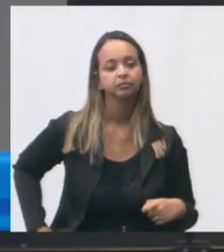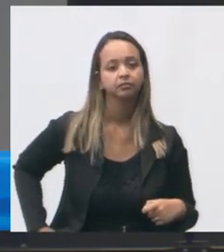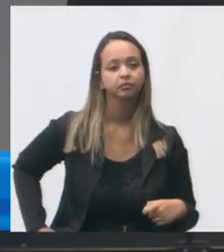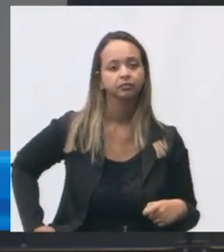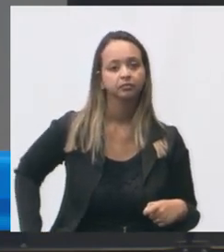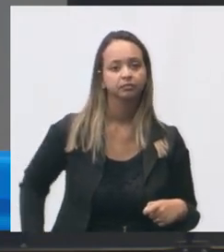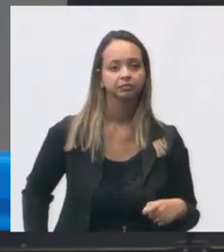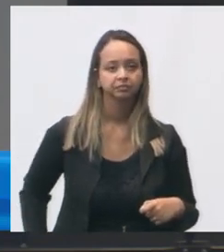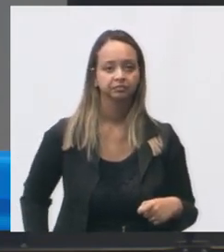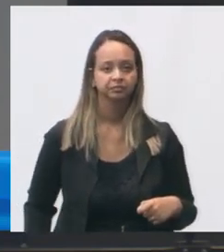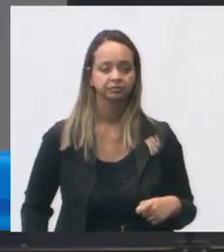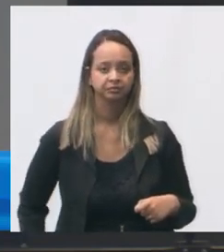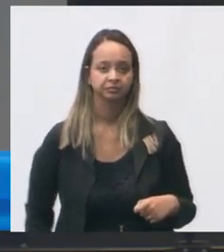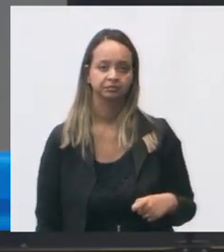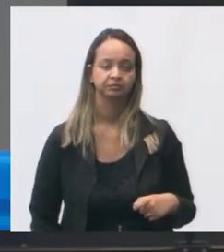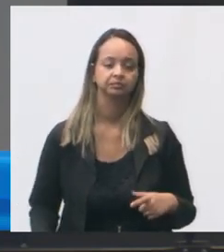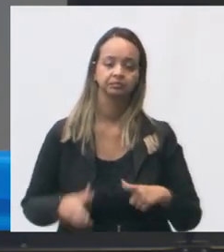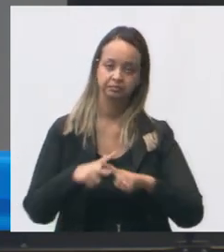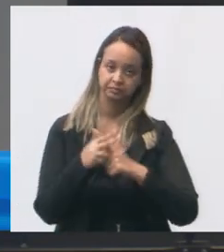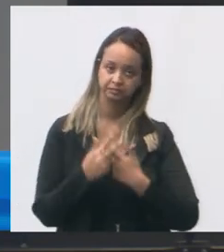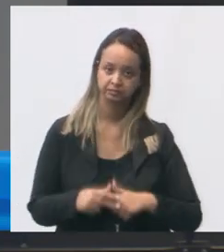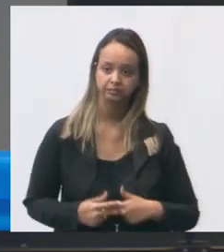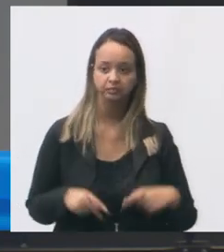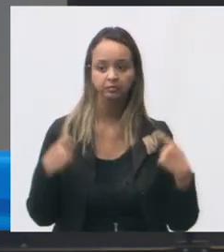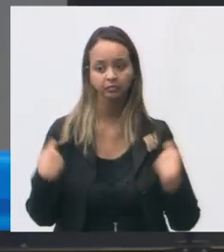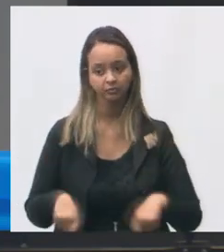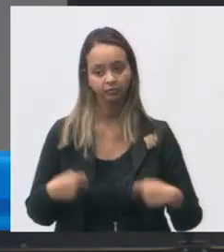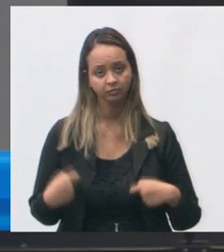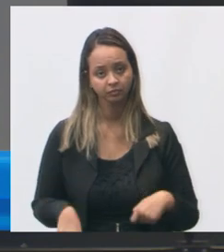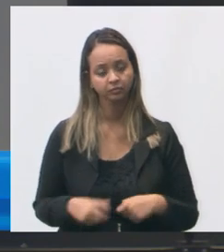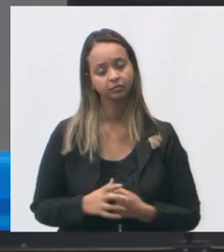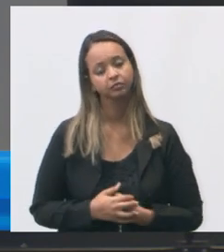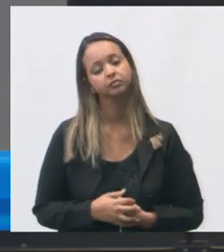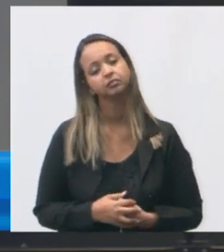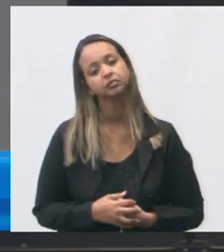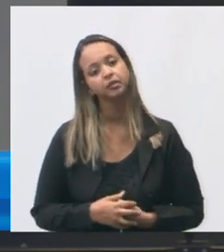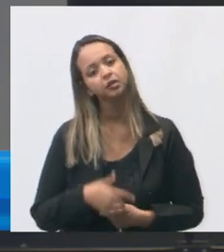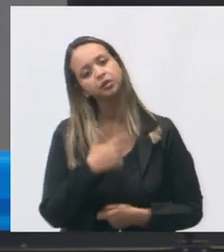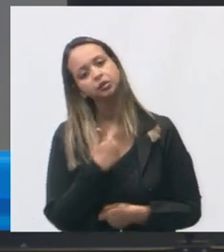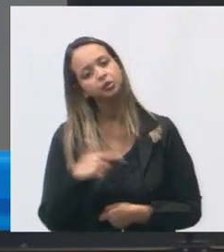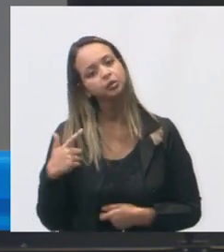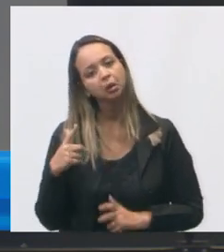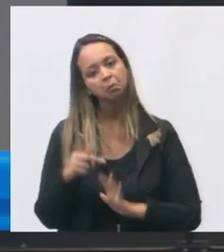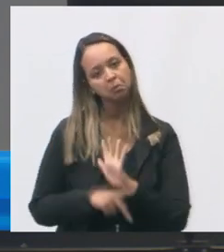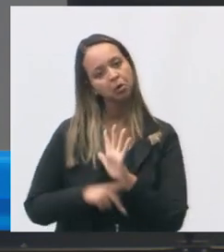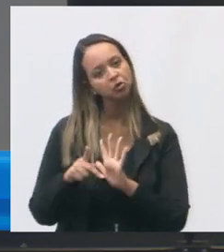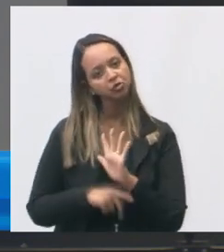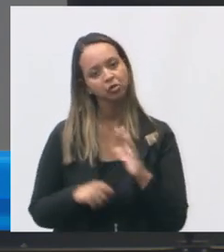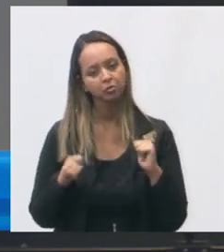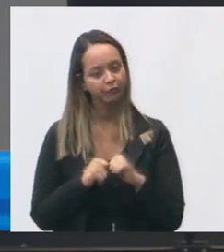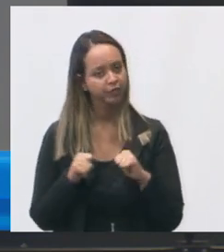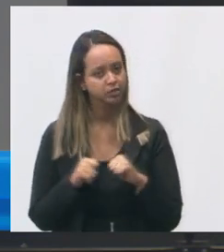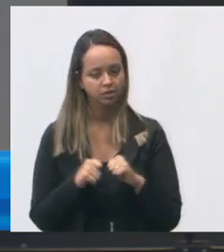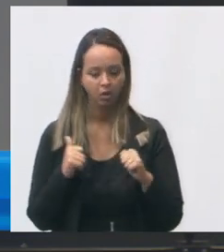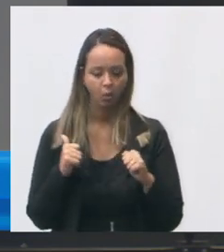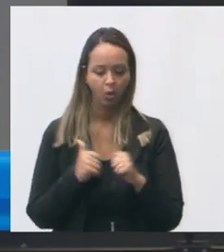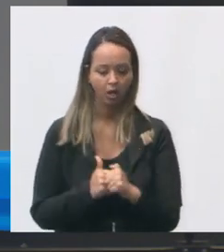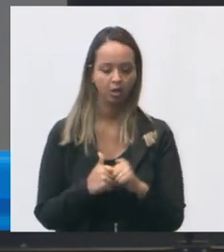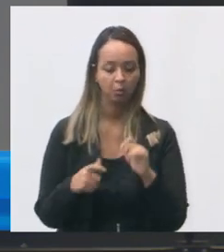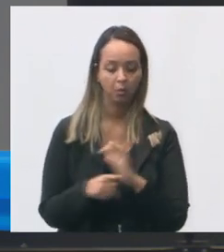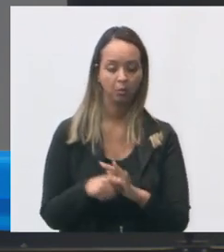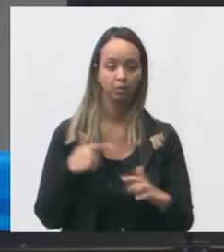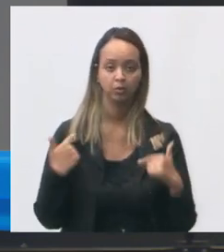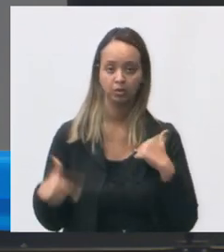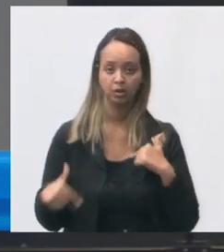executada via contrato de manutenção em GESAM não existe projeto para orientar a realização do serviço ou seja